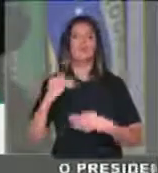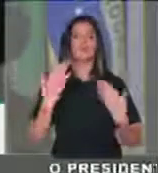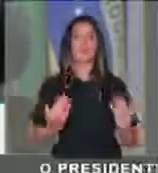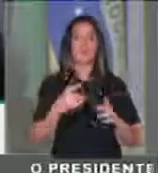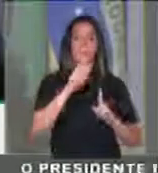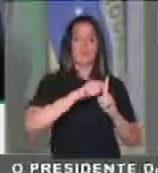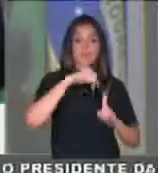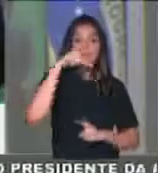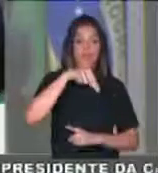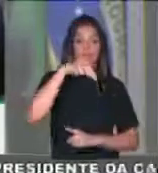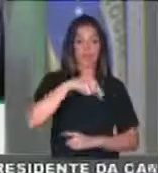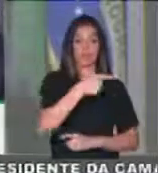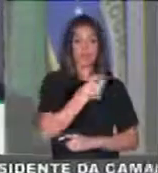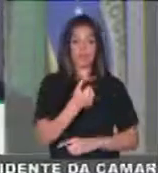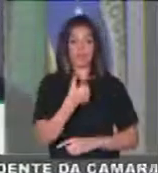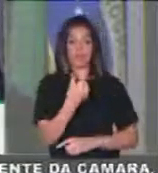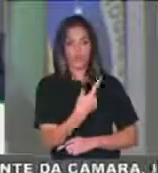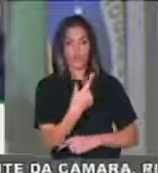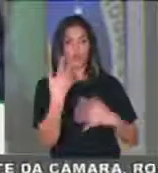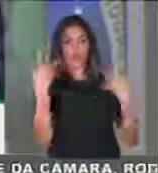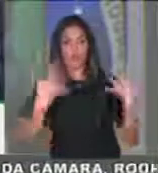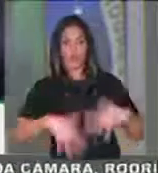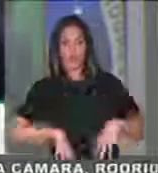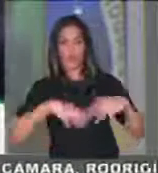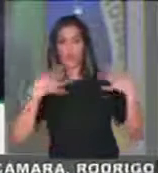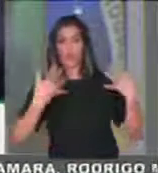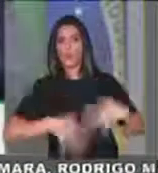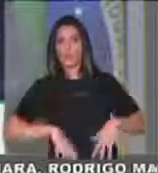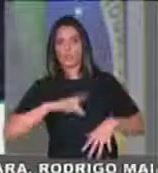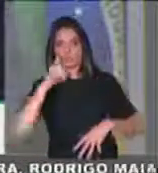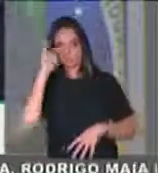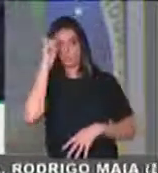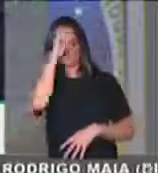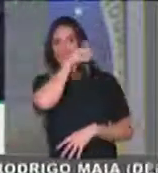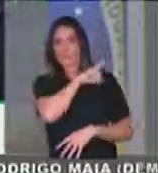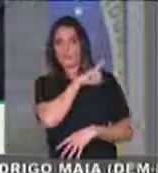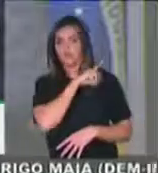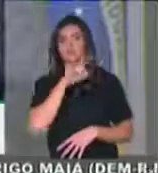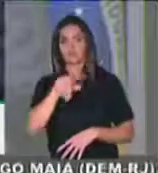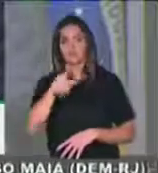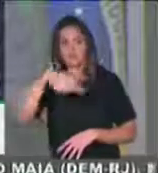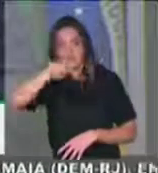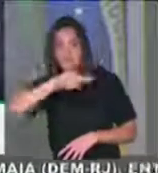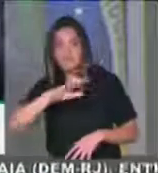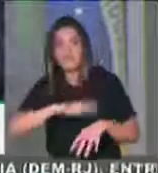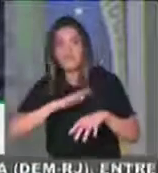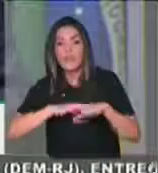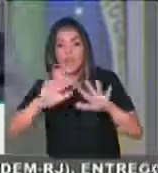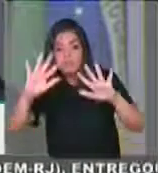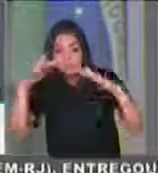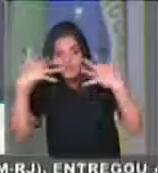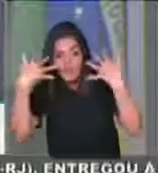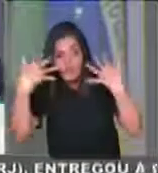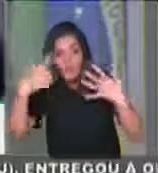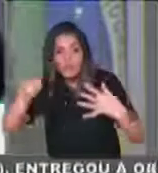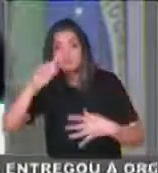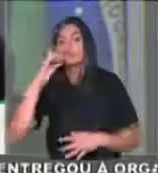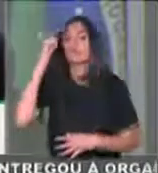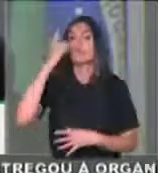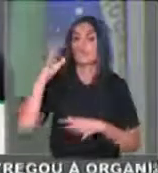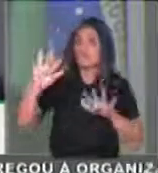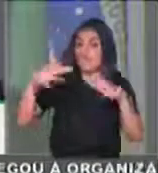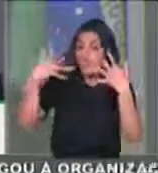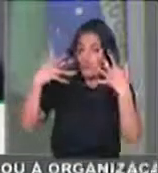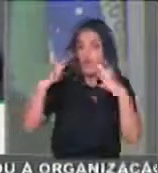patamar tão baixo do risco Brasil que, para que você que está em casa, senhores deputados entendam, é o